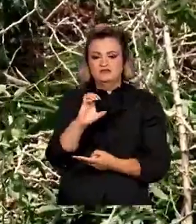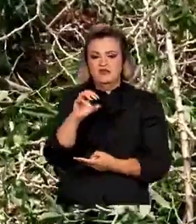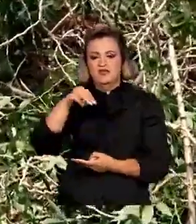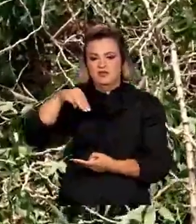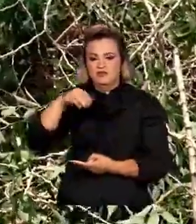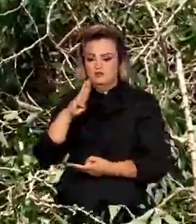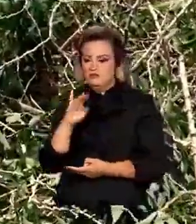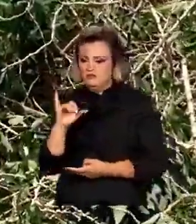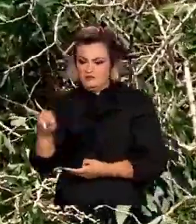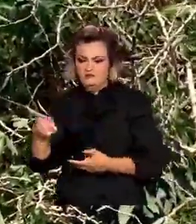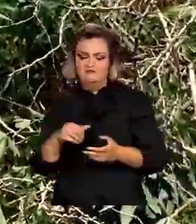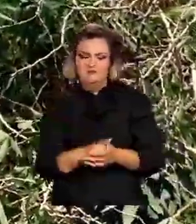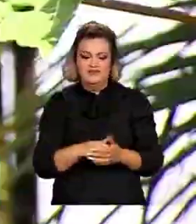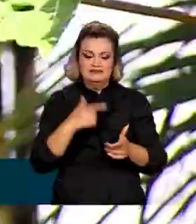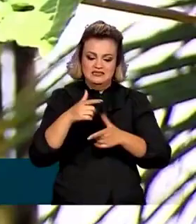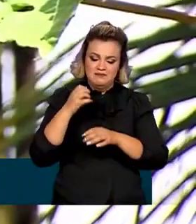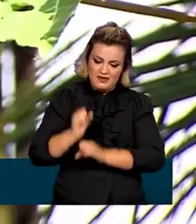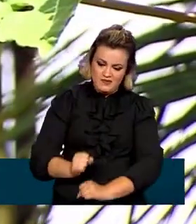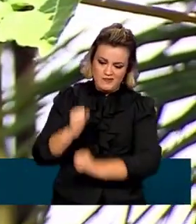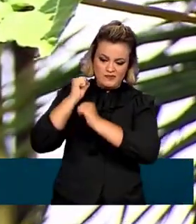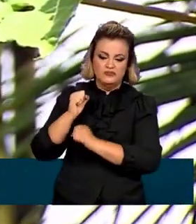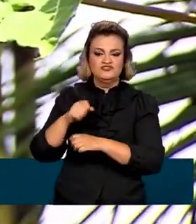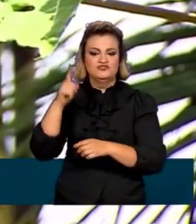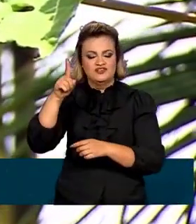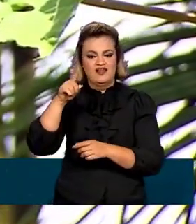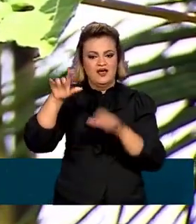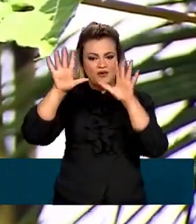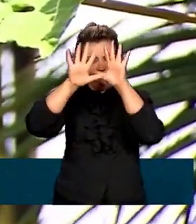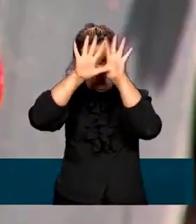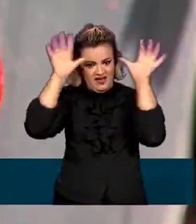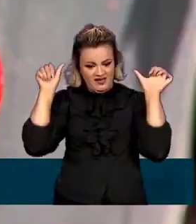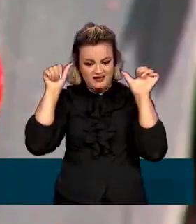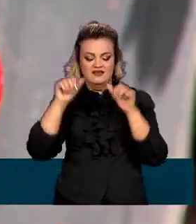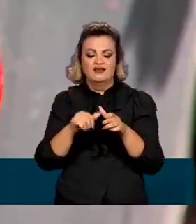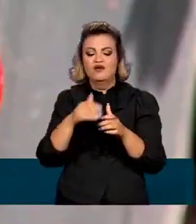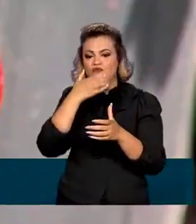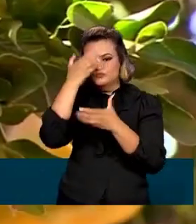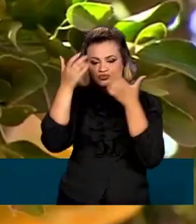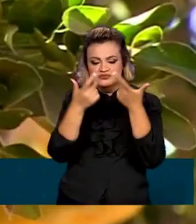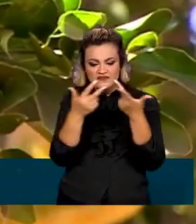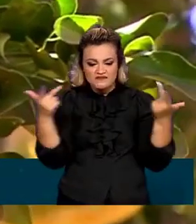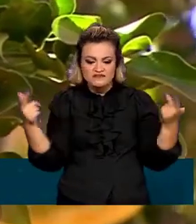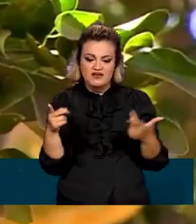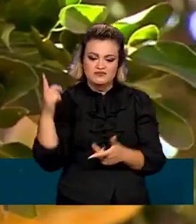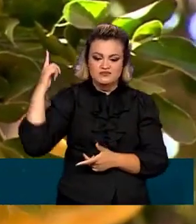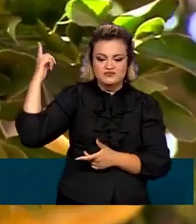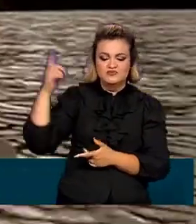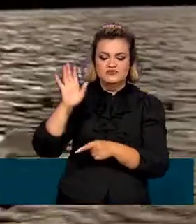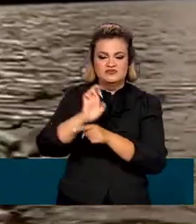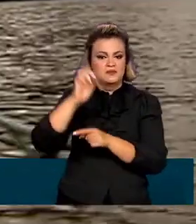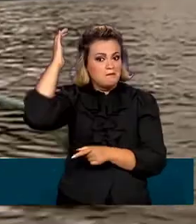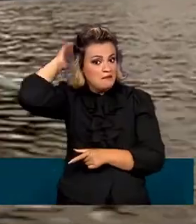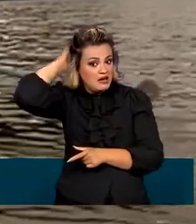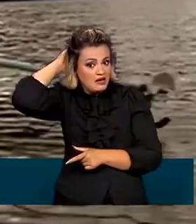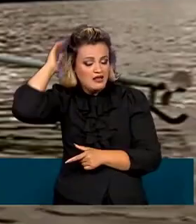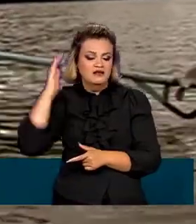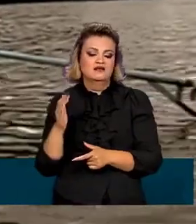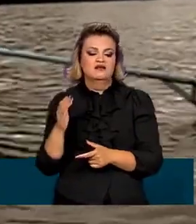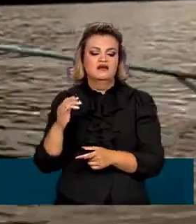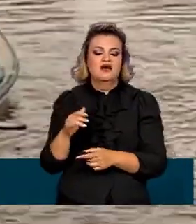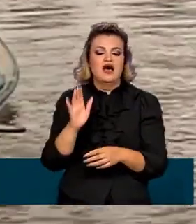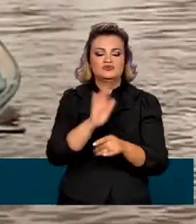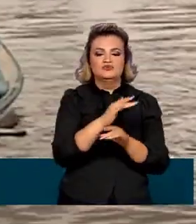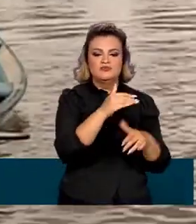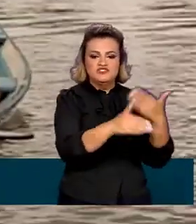Produção de mandioca no Acre, implantação de fruticultura para a diversificação da produção no Pará, ações para o